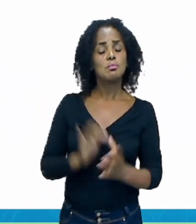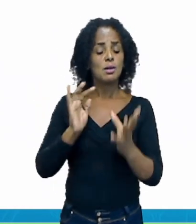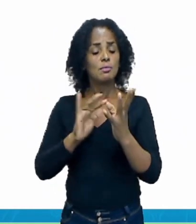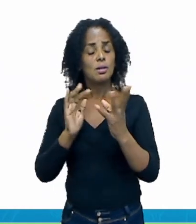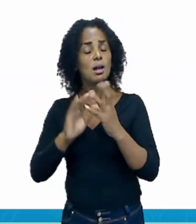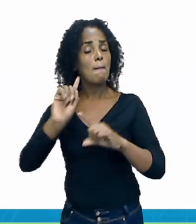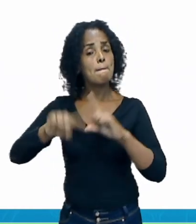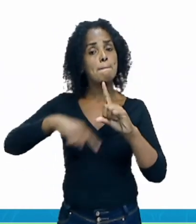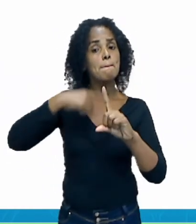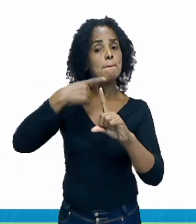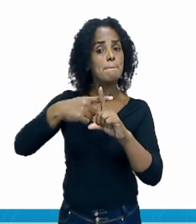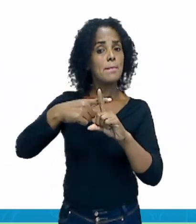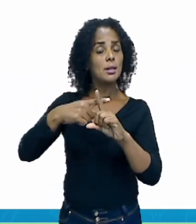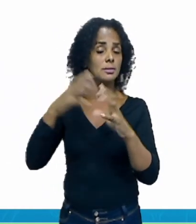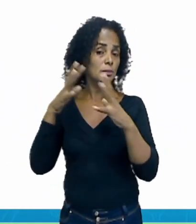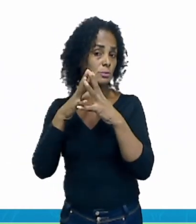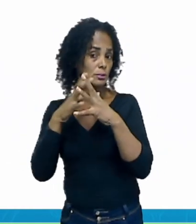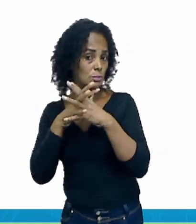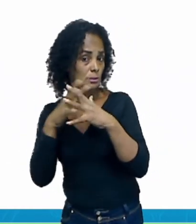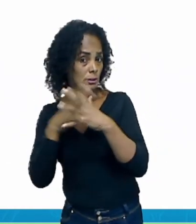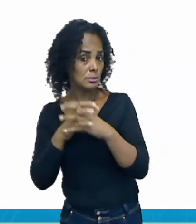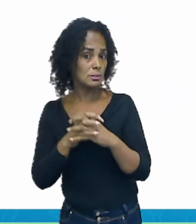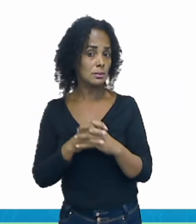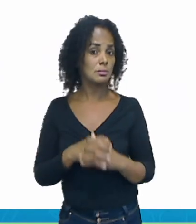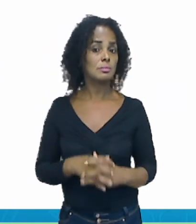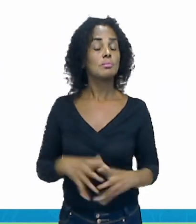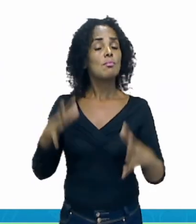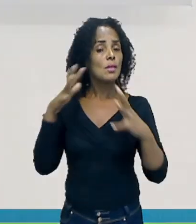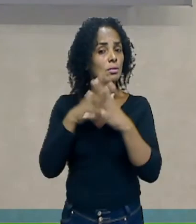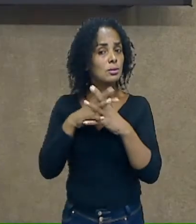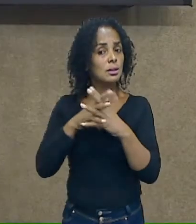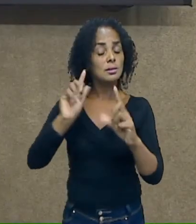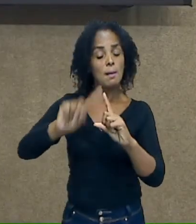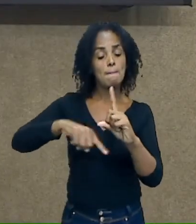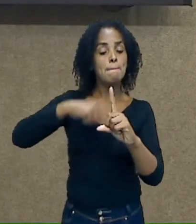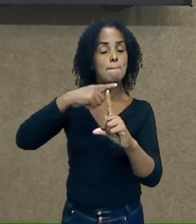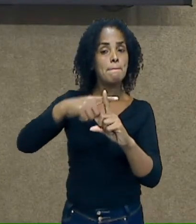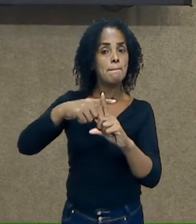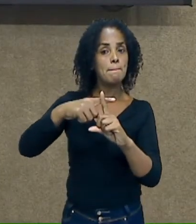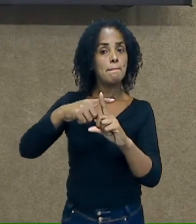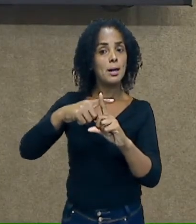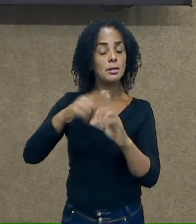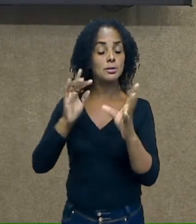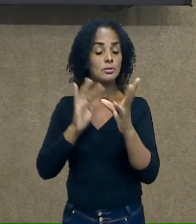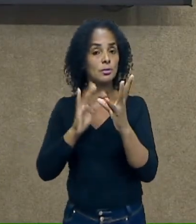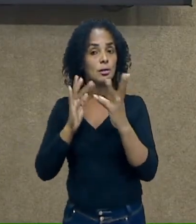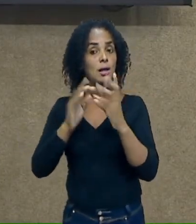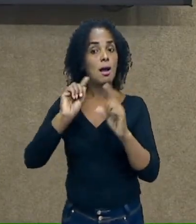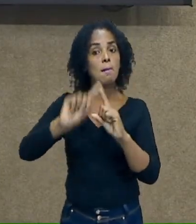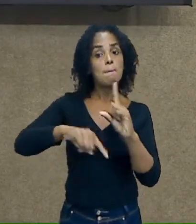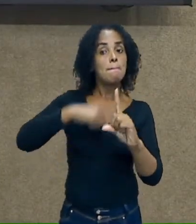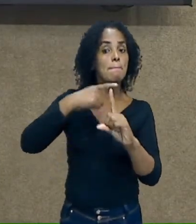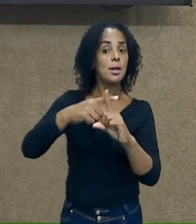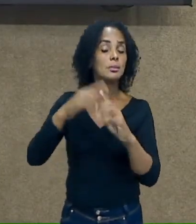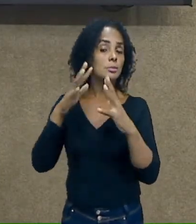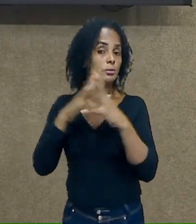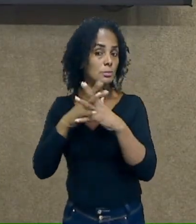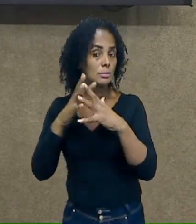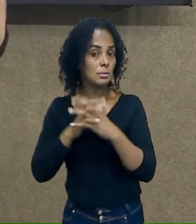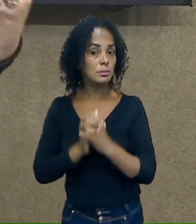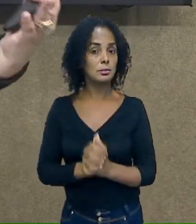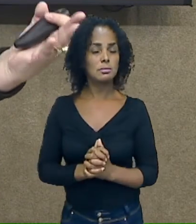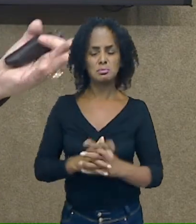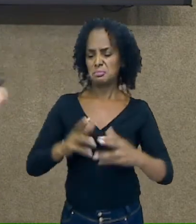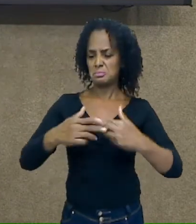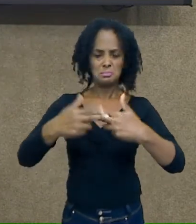consoante, como está o exemplo. Consoante mais vogal mais consoante, do jeitinho que está aqui. E